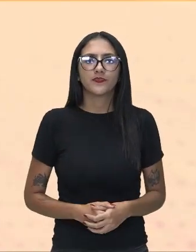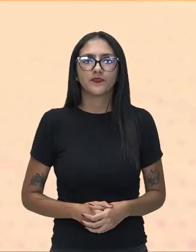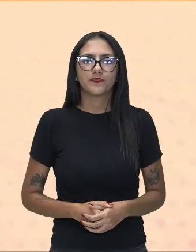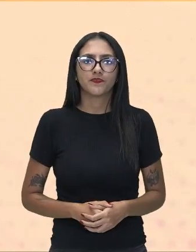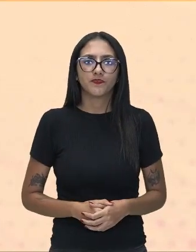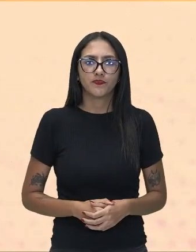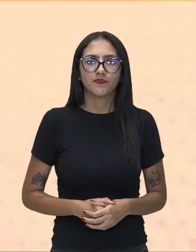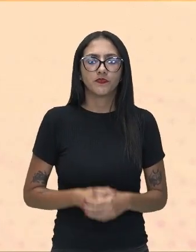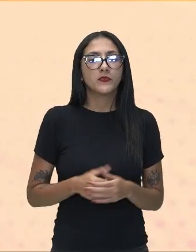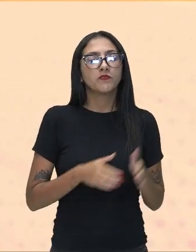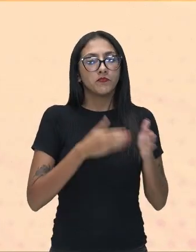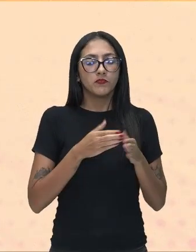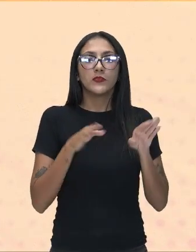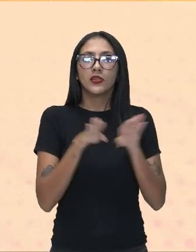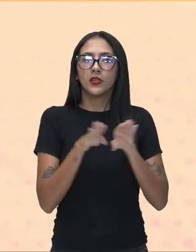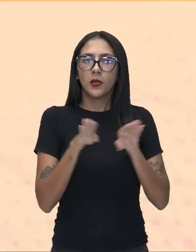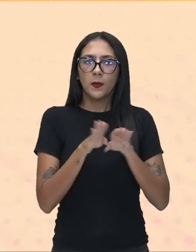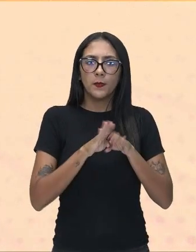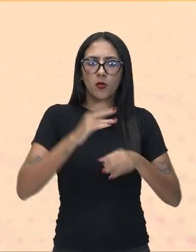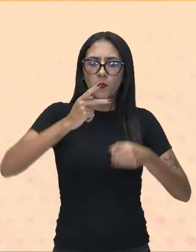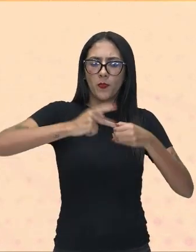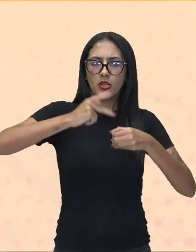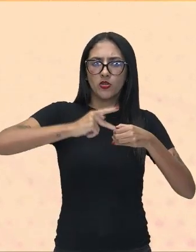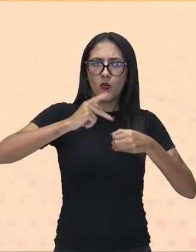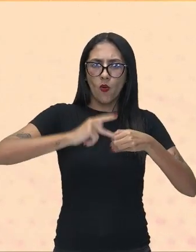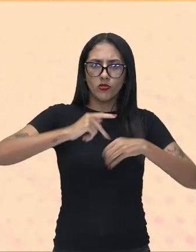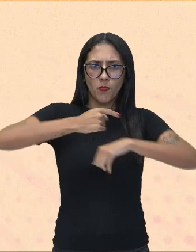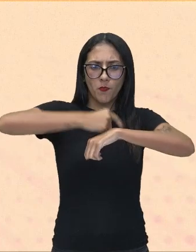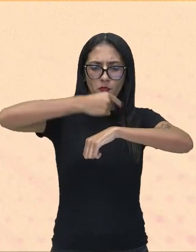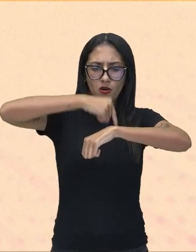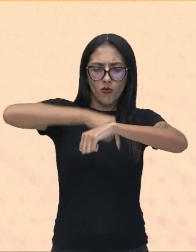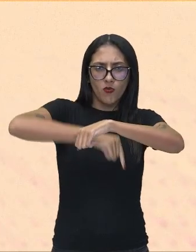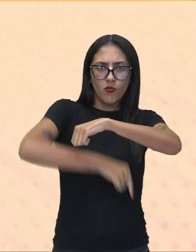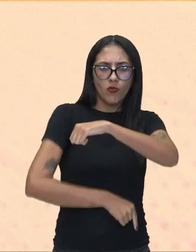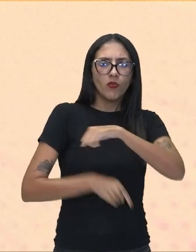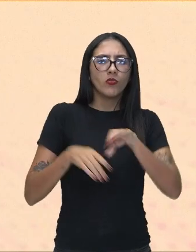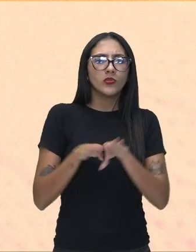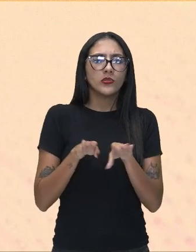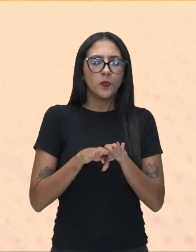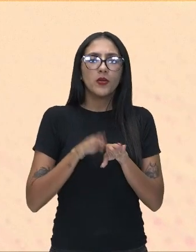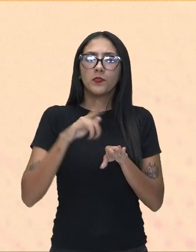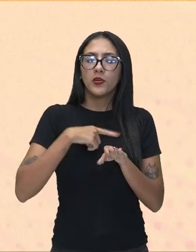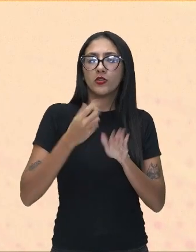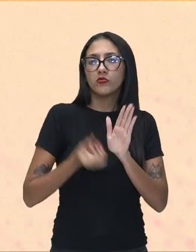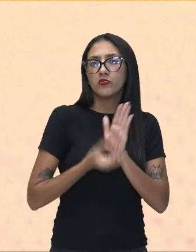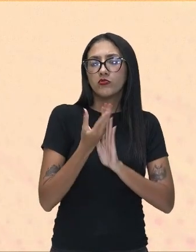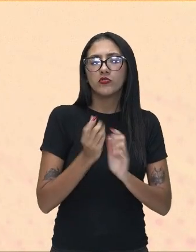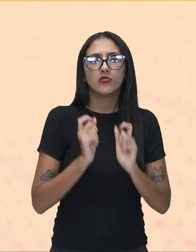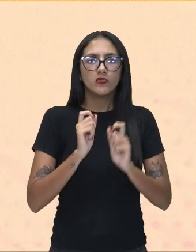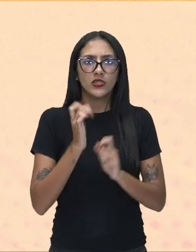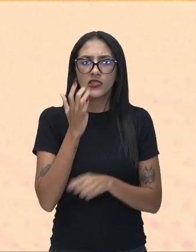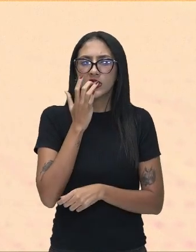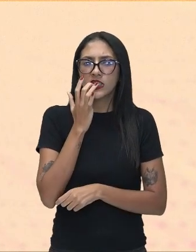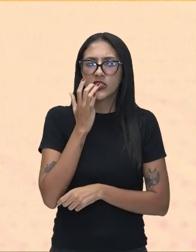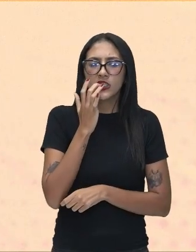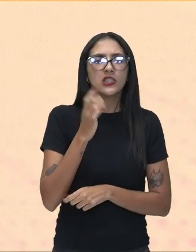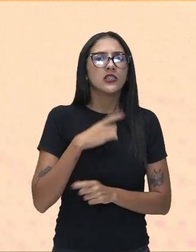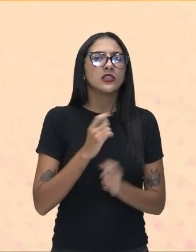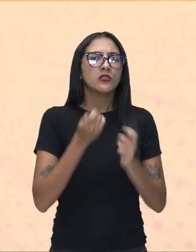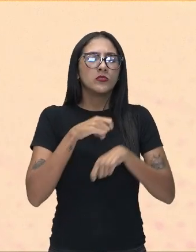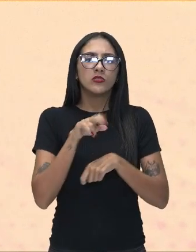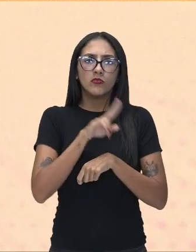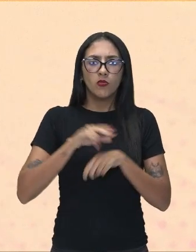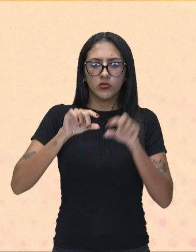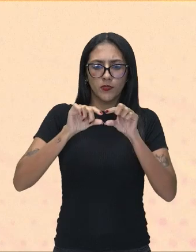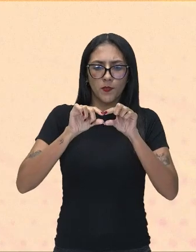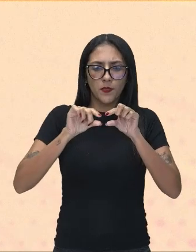paralelo, o petróleo é refinado em grandes complexos petroquímicos, dando origem ao plástico que será utilizado no corpo